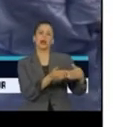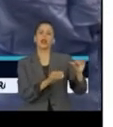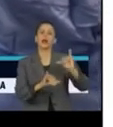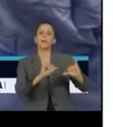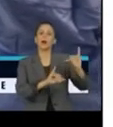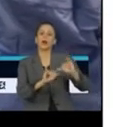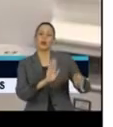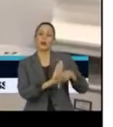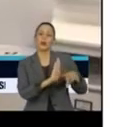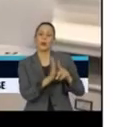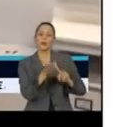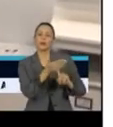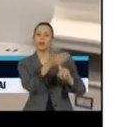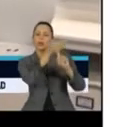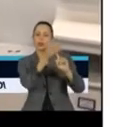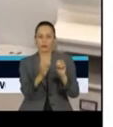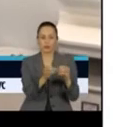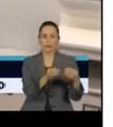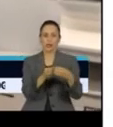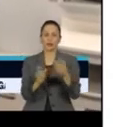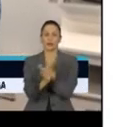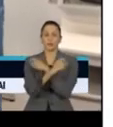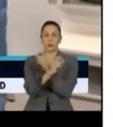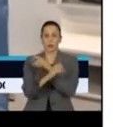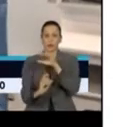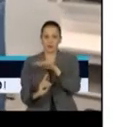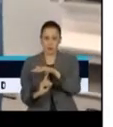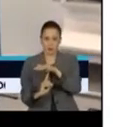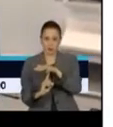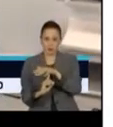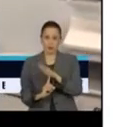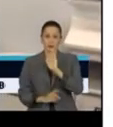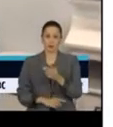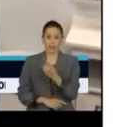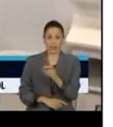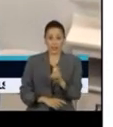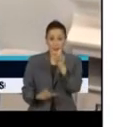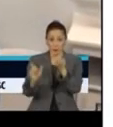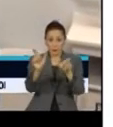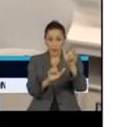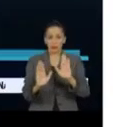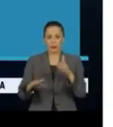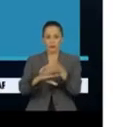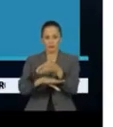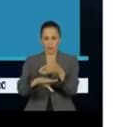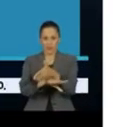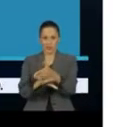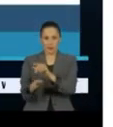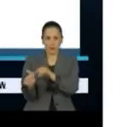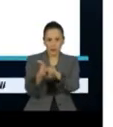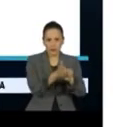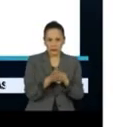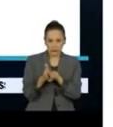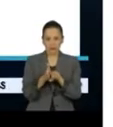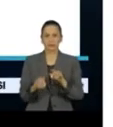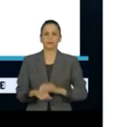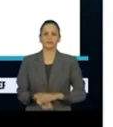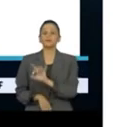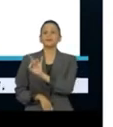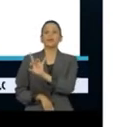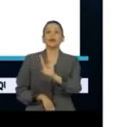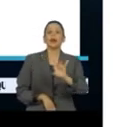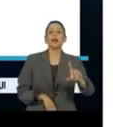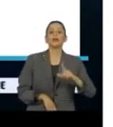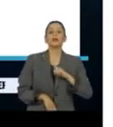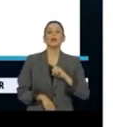Tecnologia Celular da PUC do Paraná. 15 pacientes vão participar do estudo. Cada um recebe um